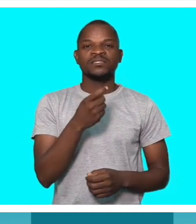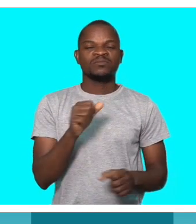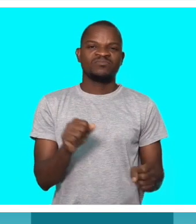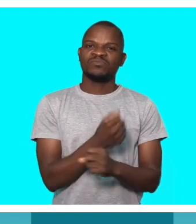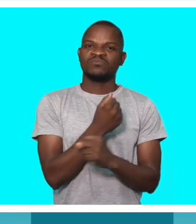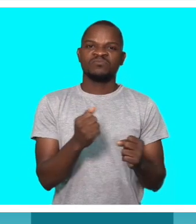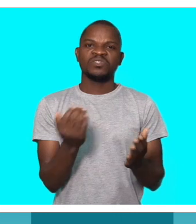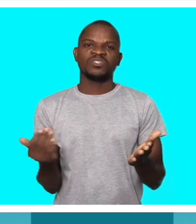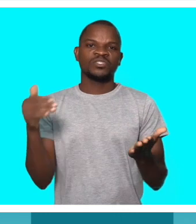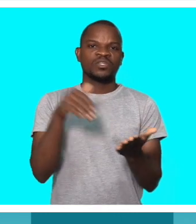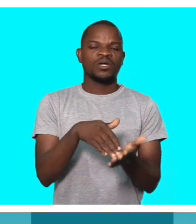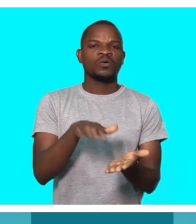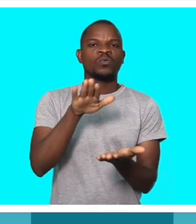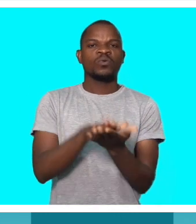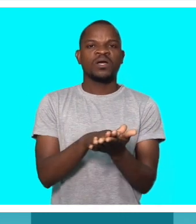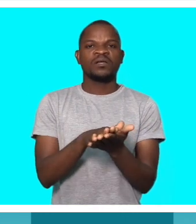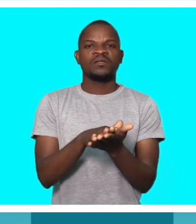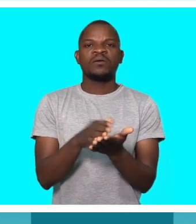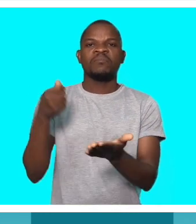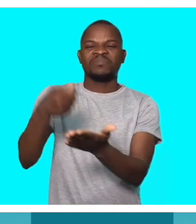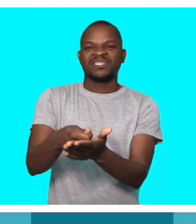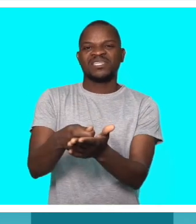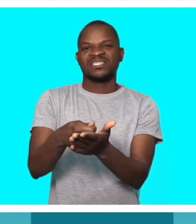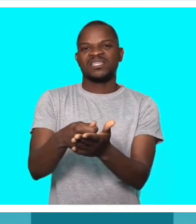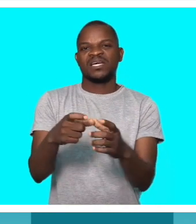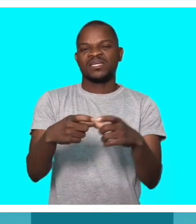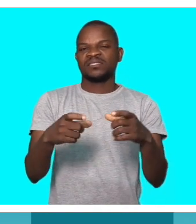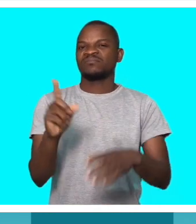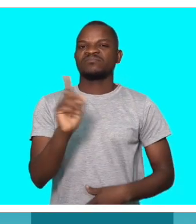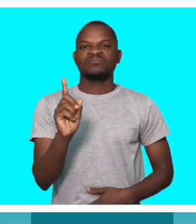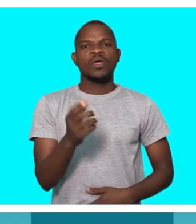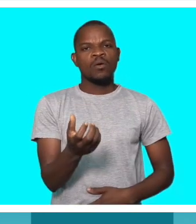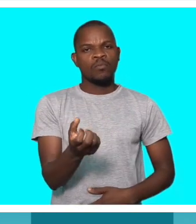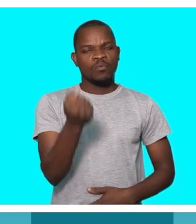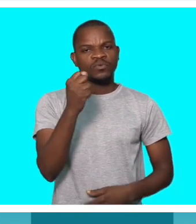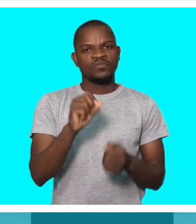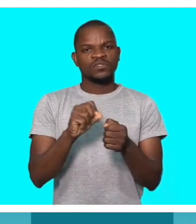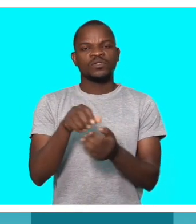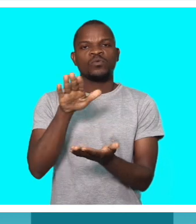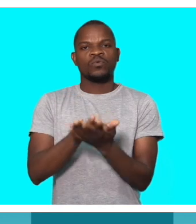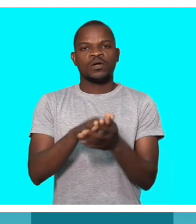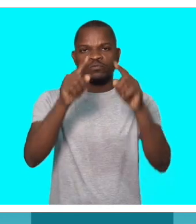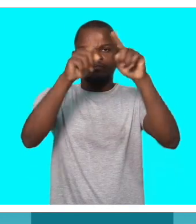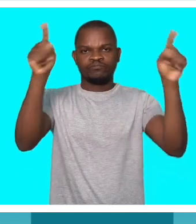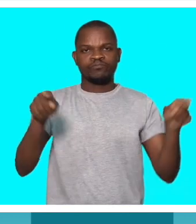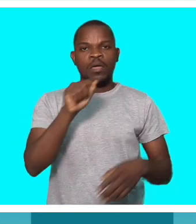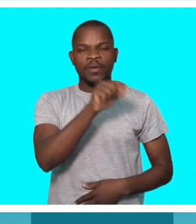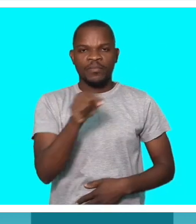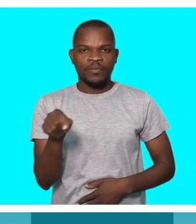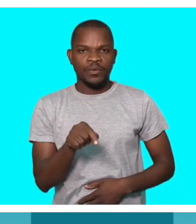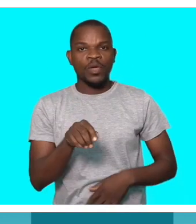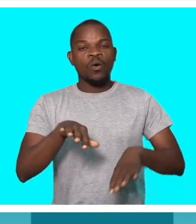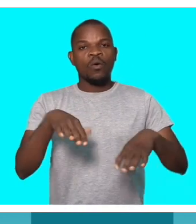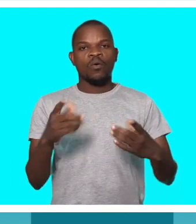a estação ou um ponto da Metrobase carregar o cartão, pode fazê-lo na ATM, pode fazê-lo